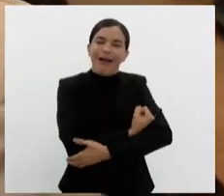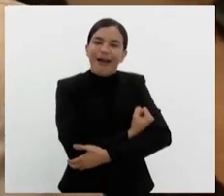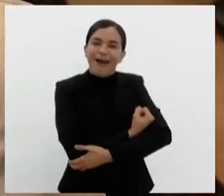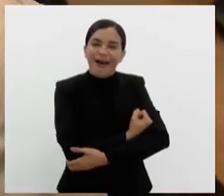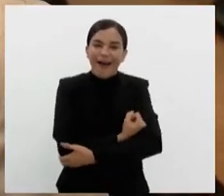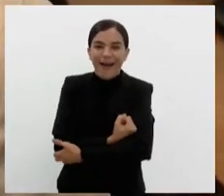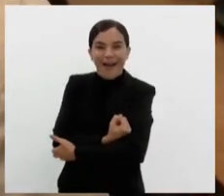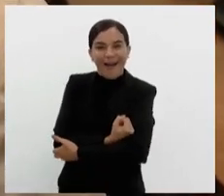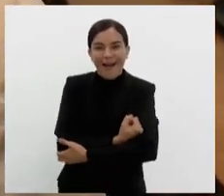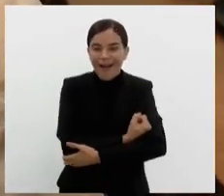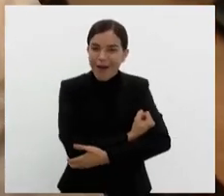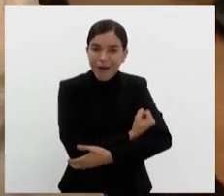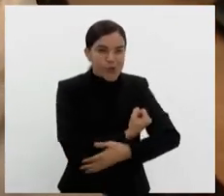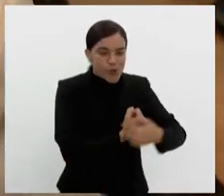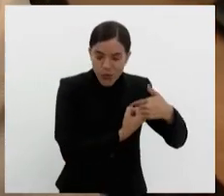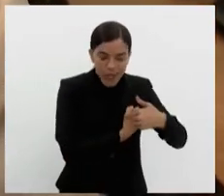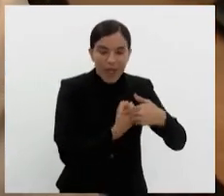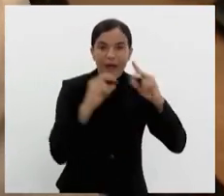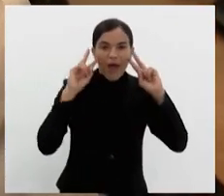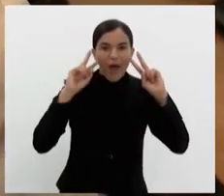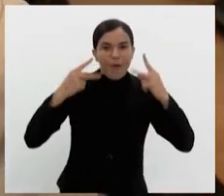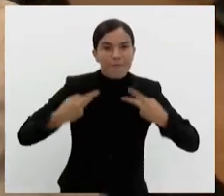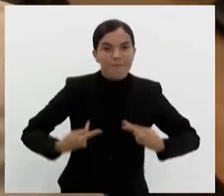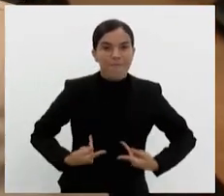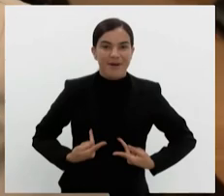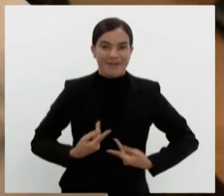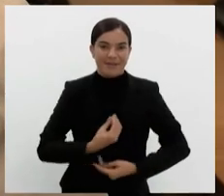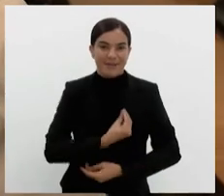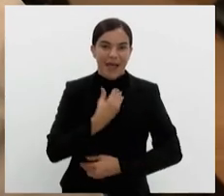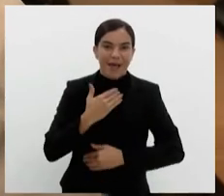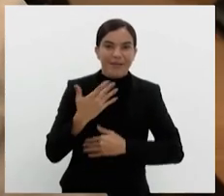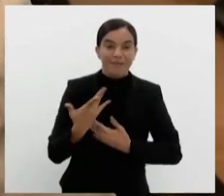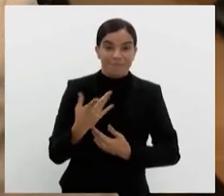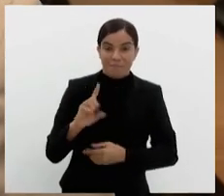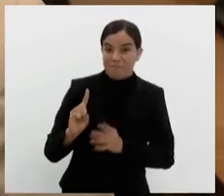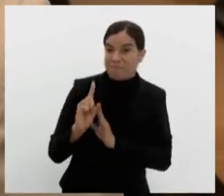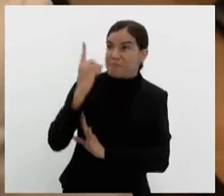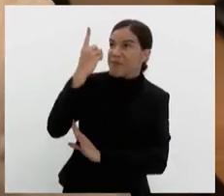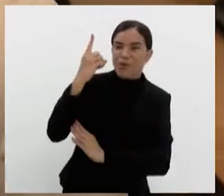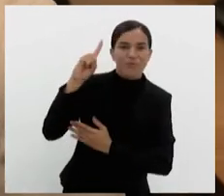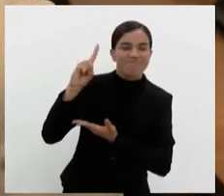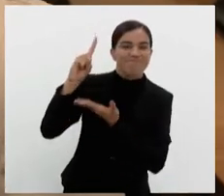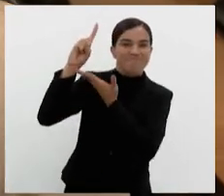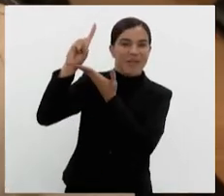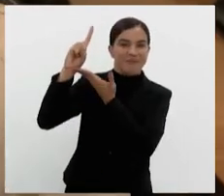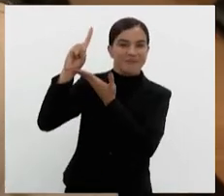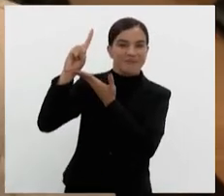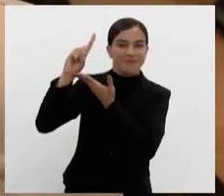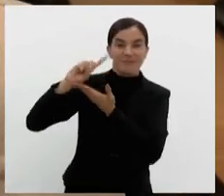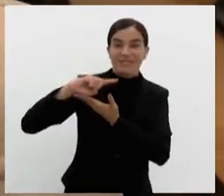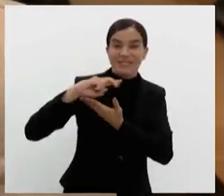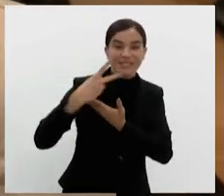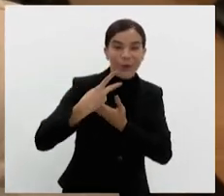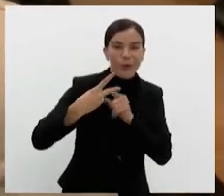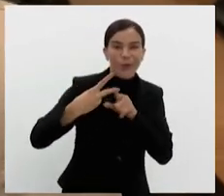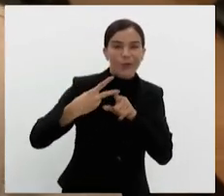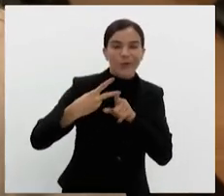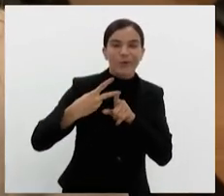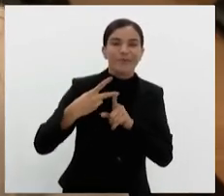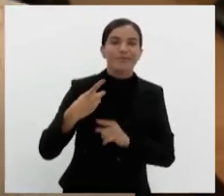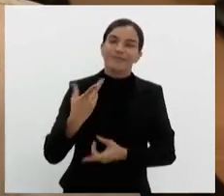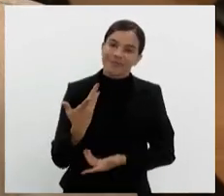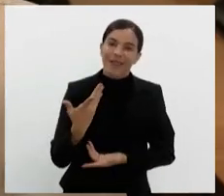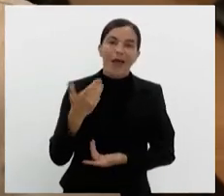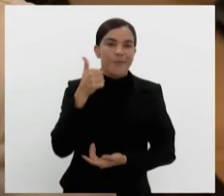a humanidade à existência, primeiro o Deus e depois a mulher, através do seu ventre, é quem